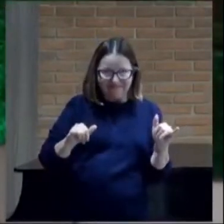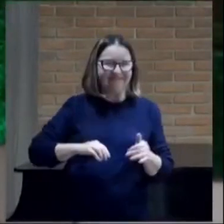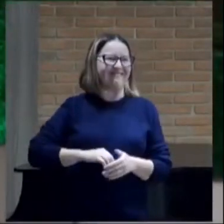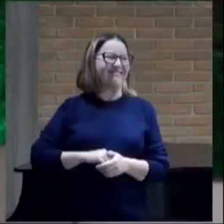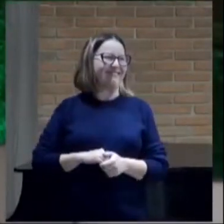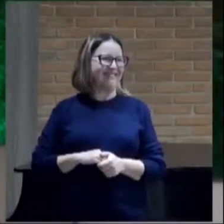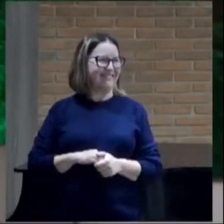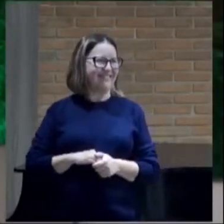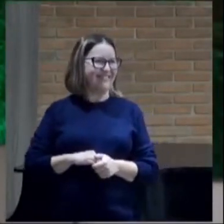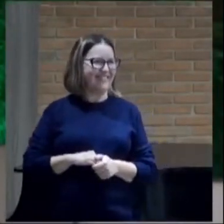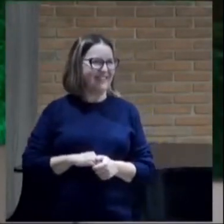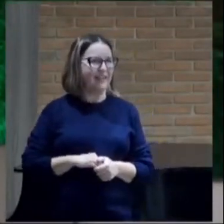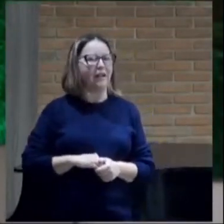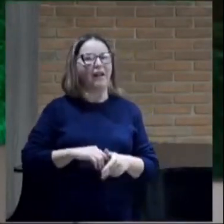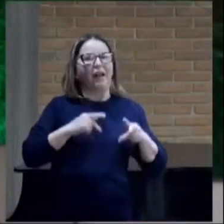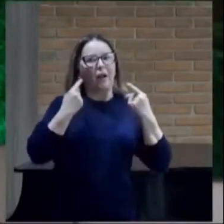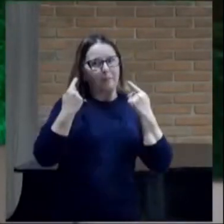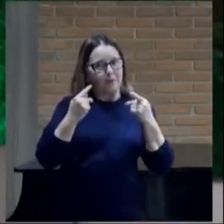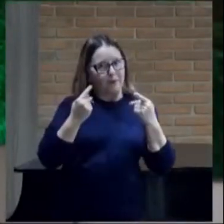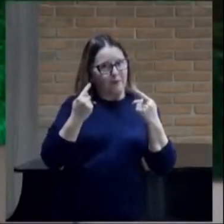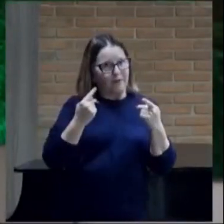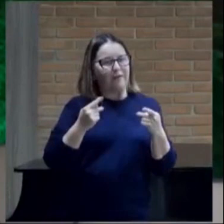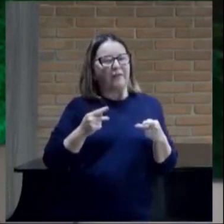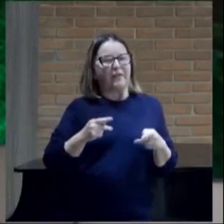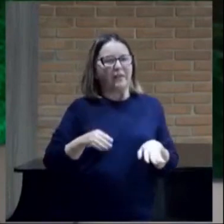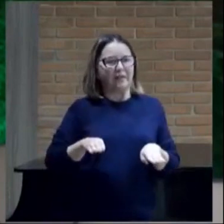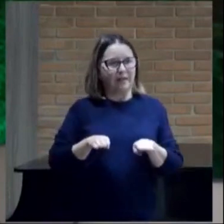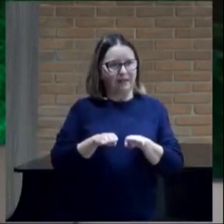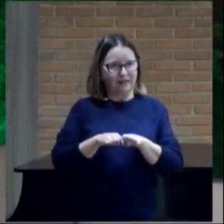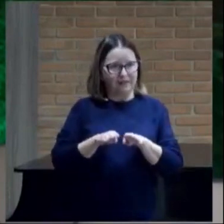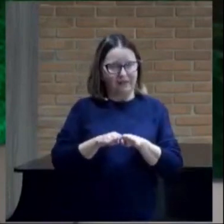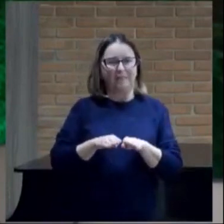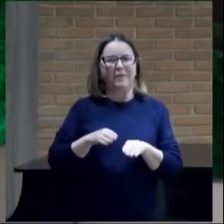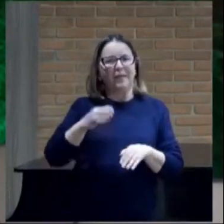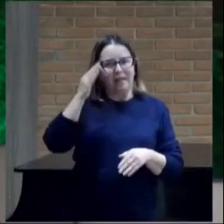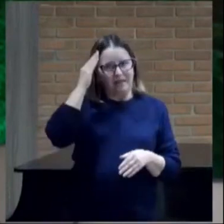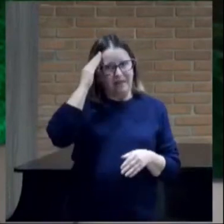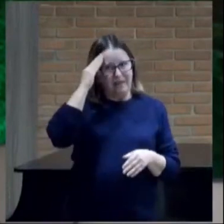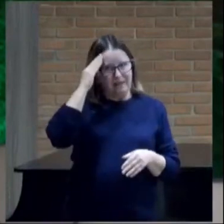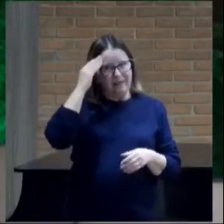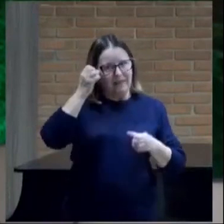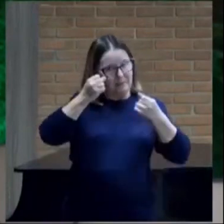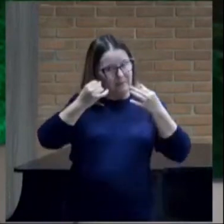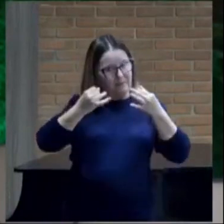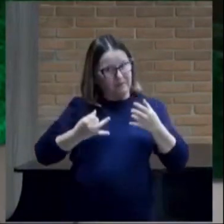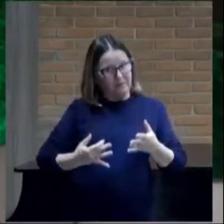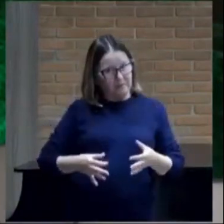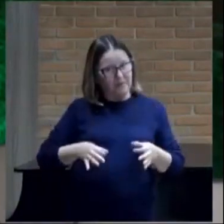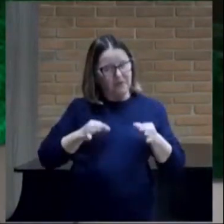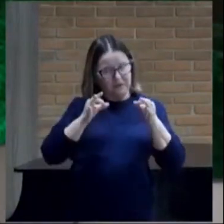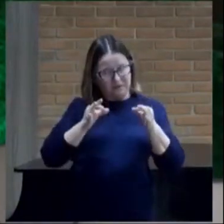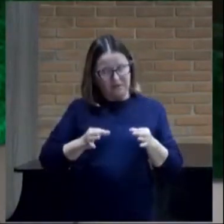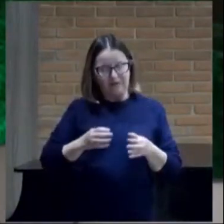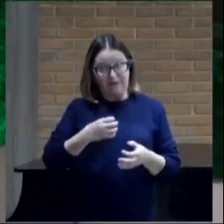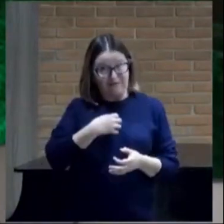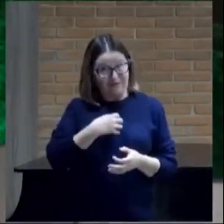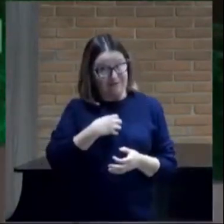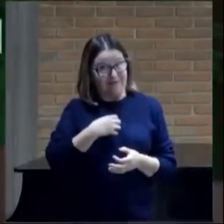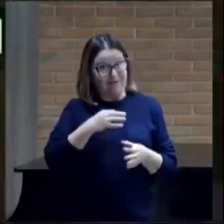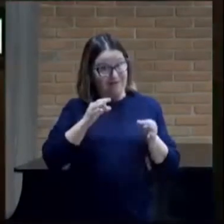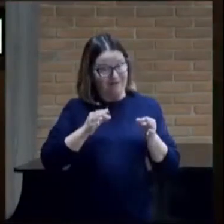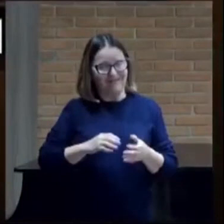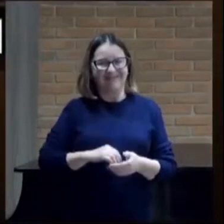Mas você vai ver que o profeta também tem uns jeitinhos para falar, viu? Ele tem um jeitinho dele para falar. Vamos embora.